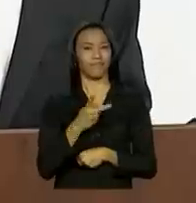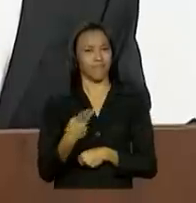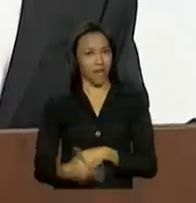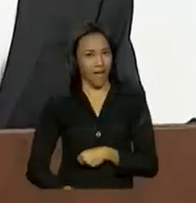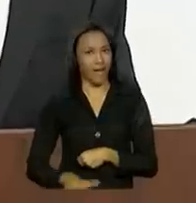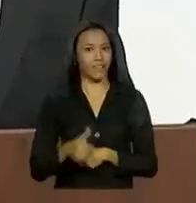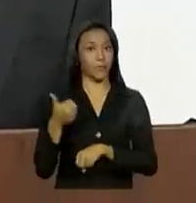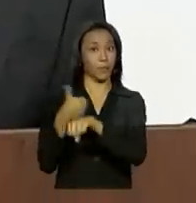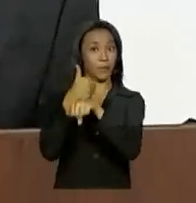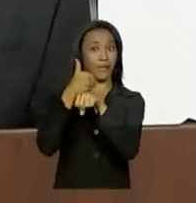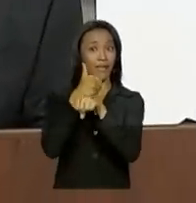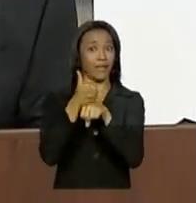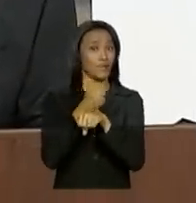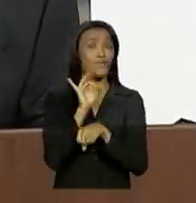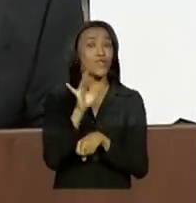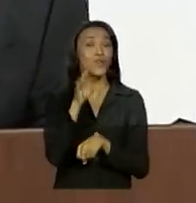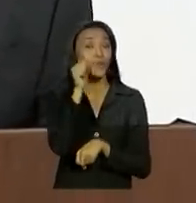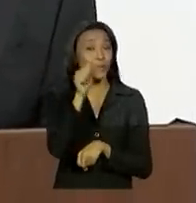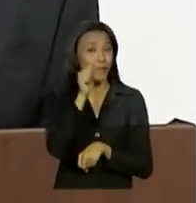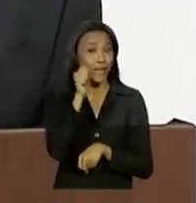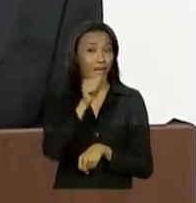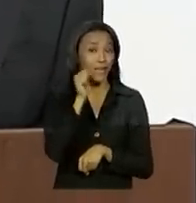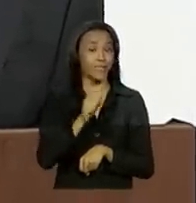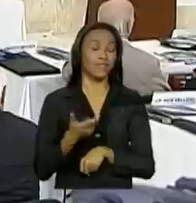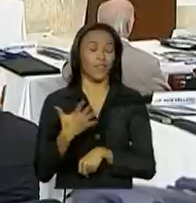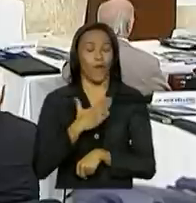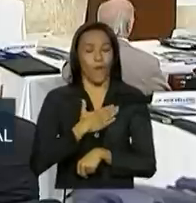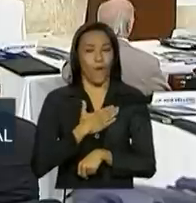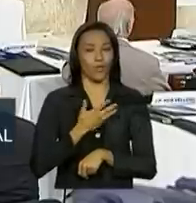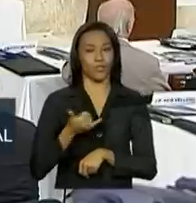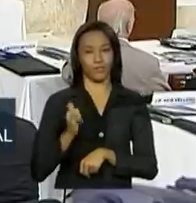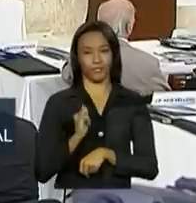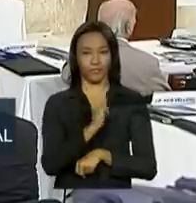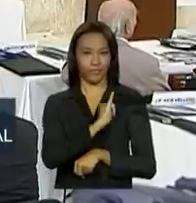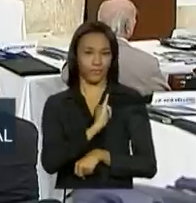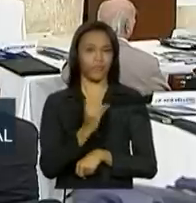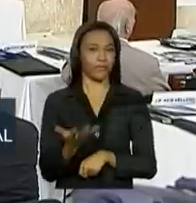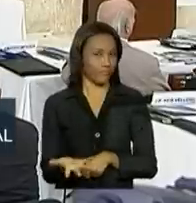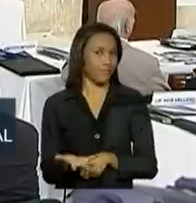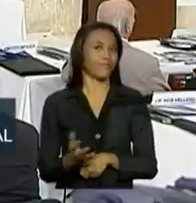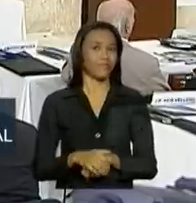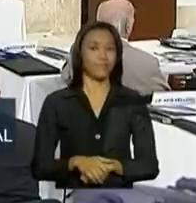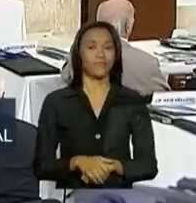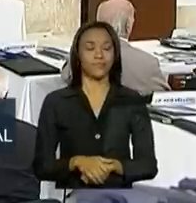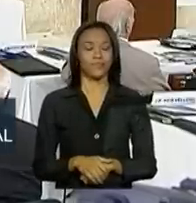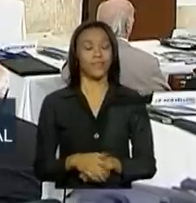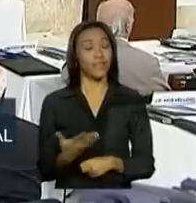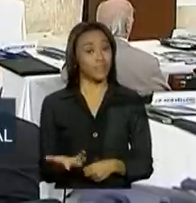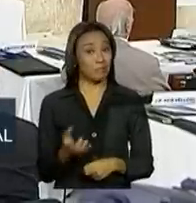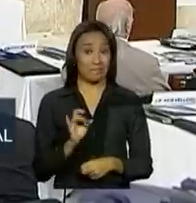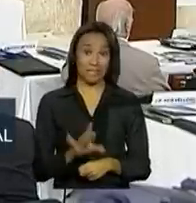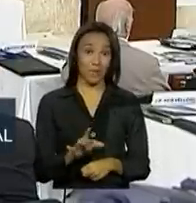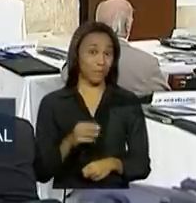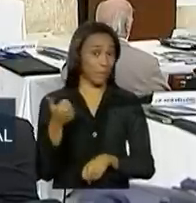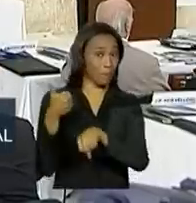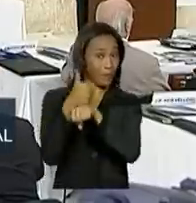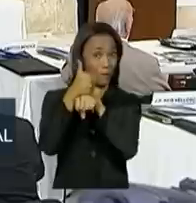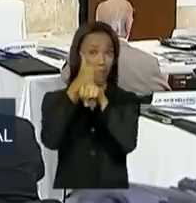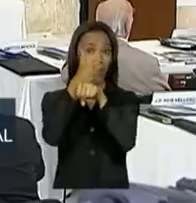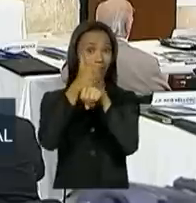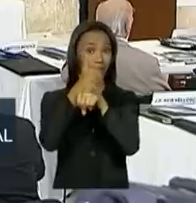significa também que não são só as mulheres que estão usando esse tipo de produtos, senão não seria o primeiro